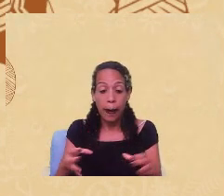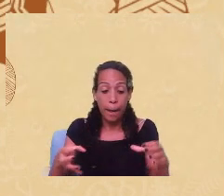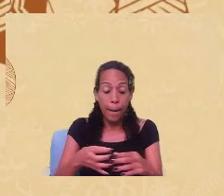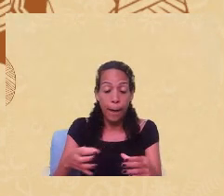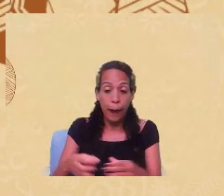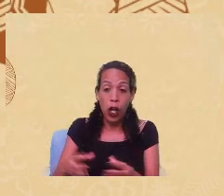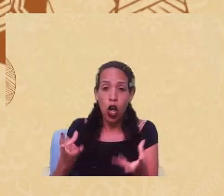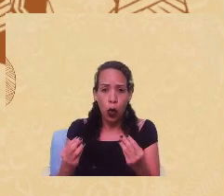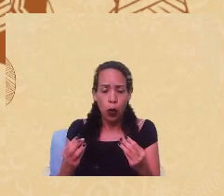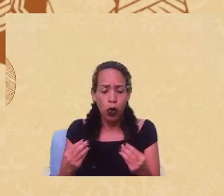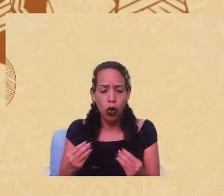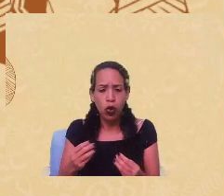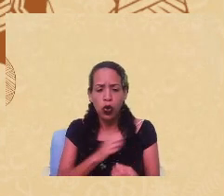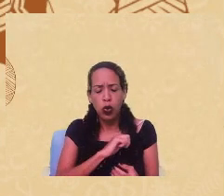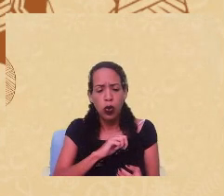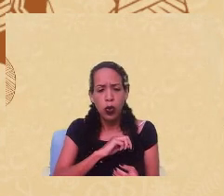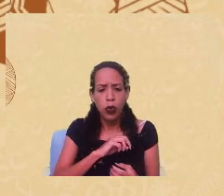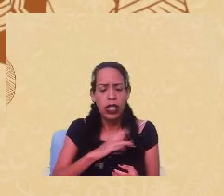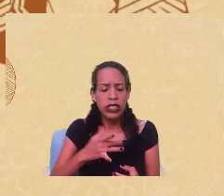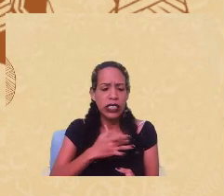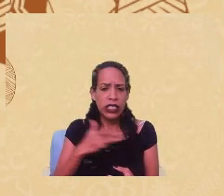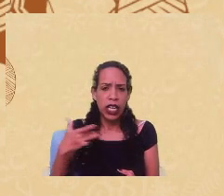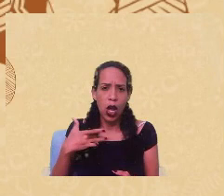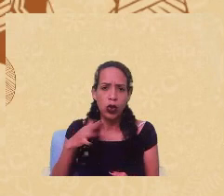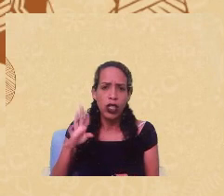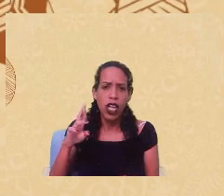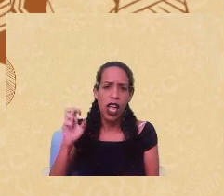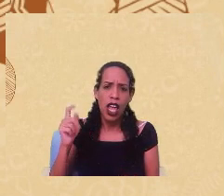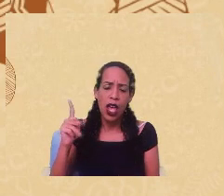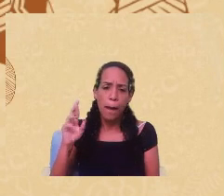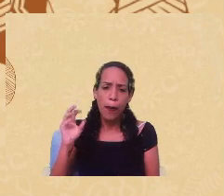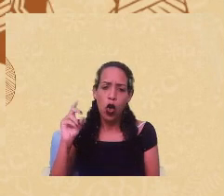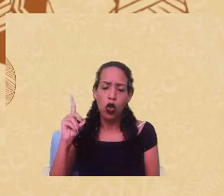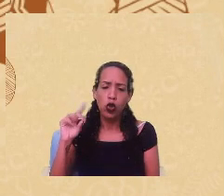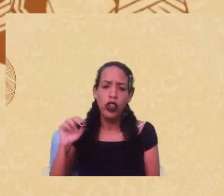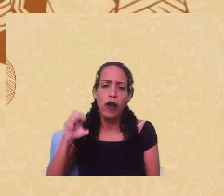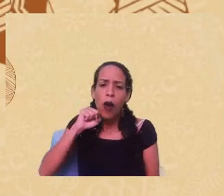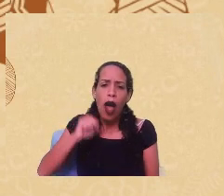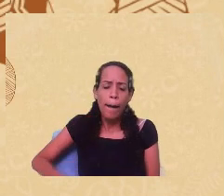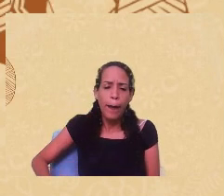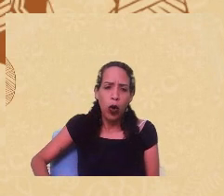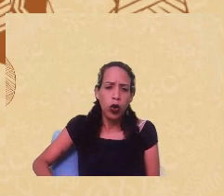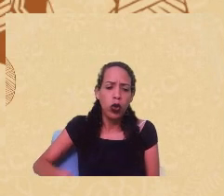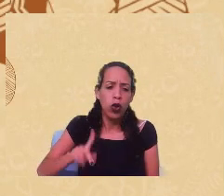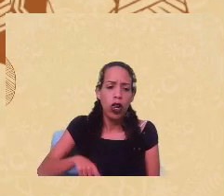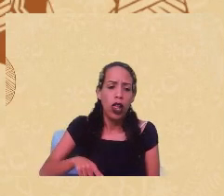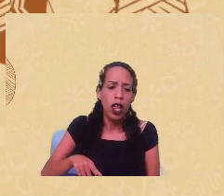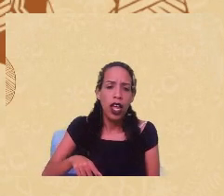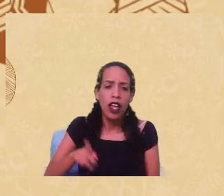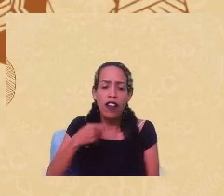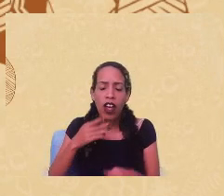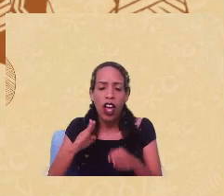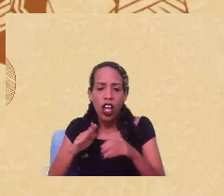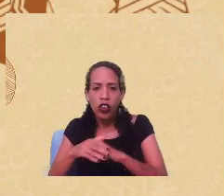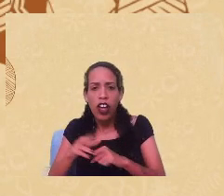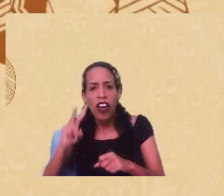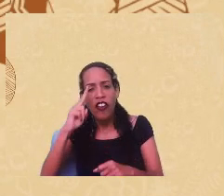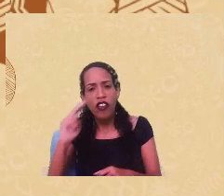serviços de reprodutiva, como a norma técnica de atenção humanizada ao abortamento, a norma técnica de prevenção agravos à vítima de violência